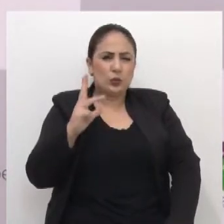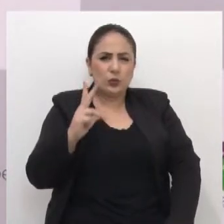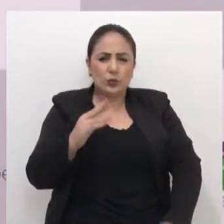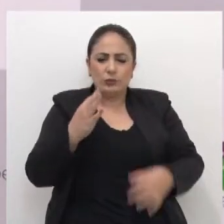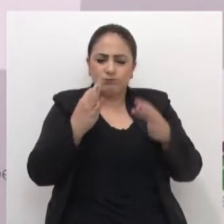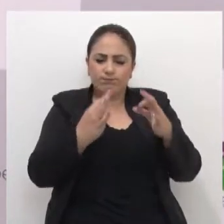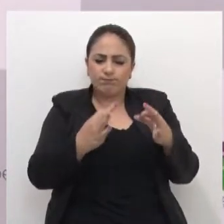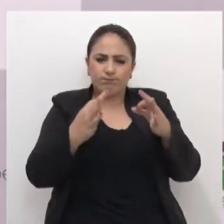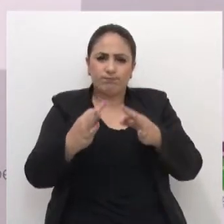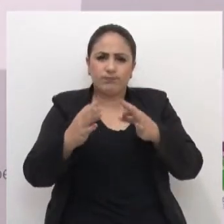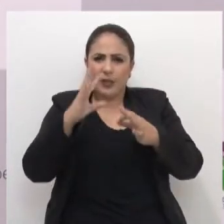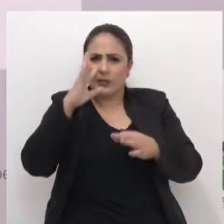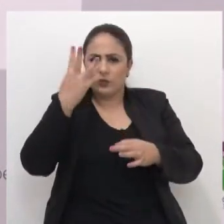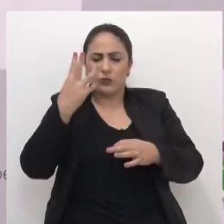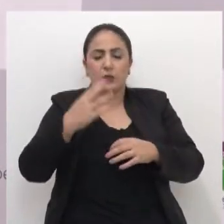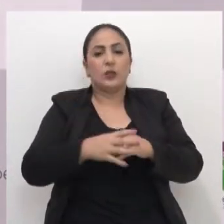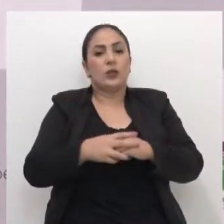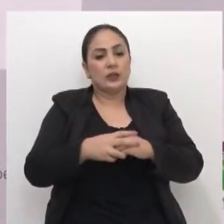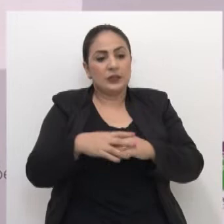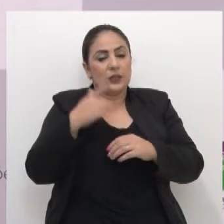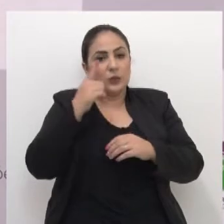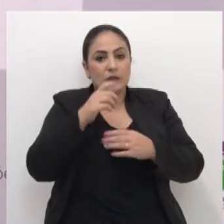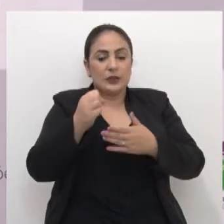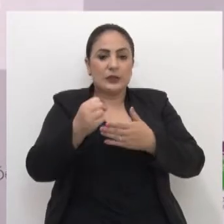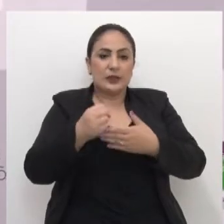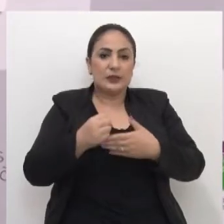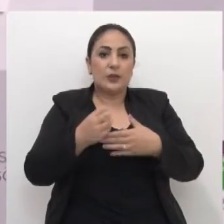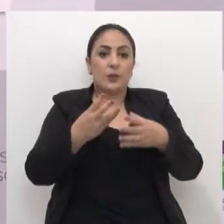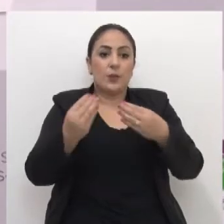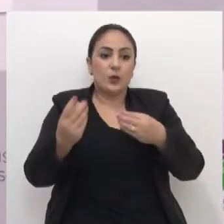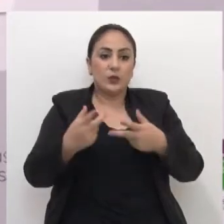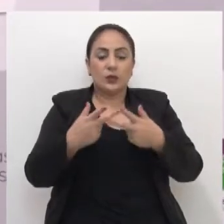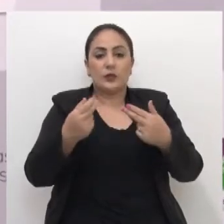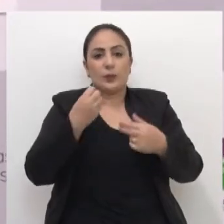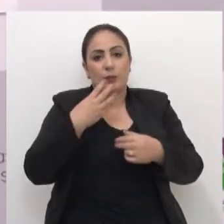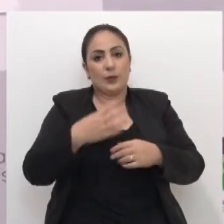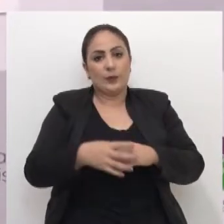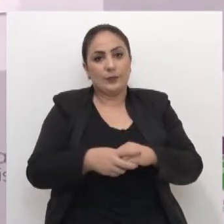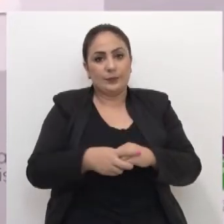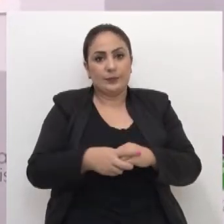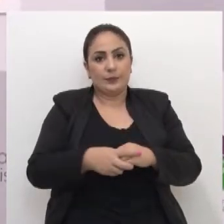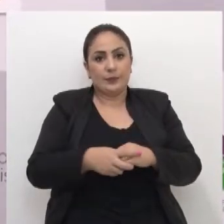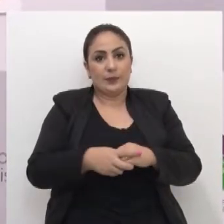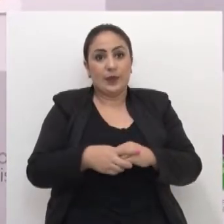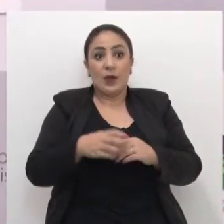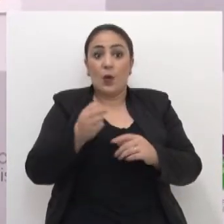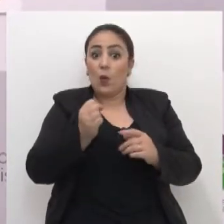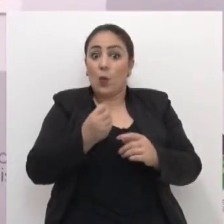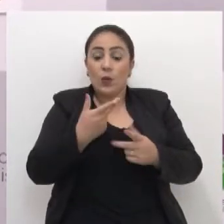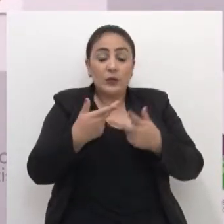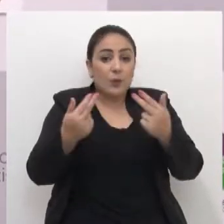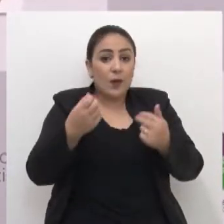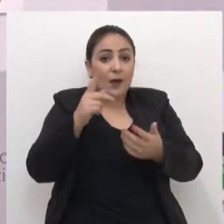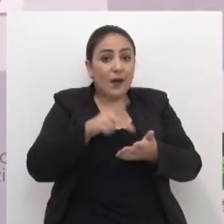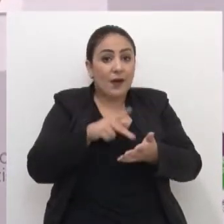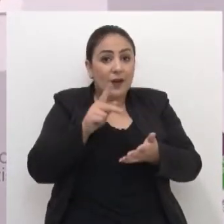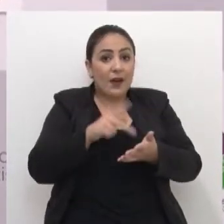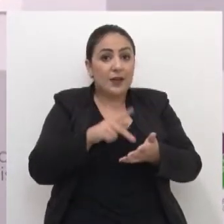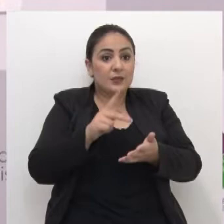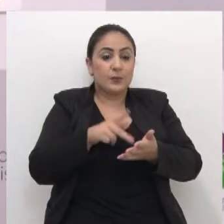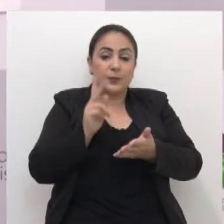equacionado e resolvido, vai nos trazer muitos benefícios. Benefícios reais,